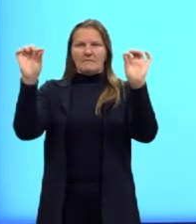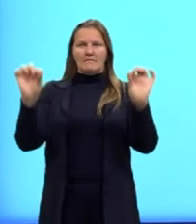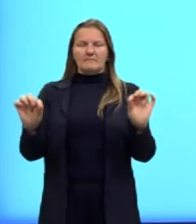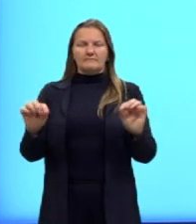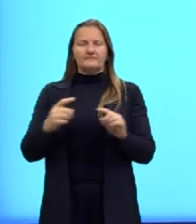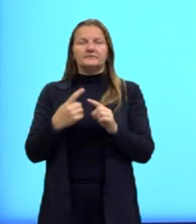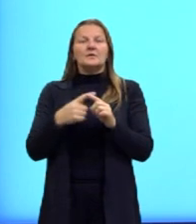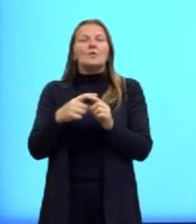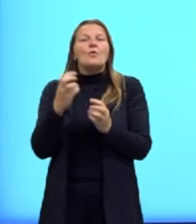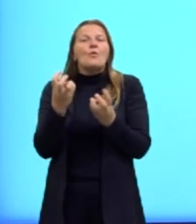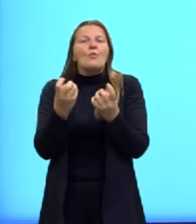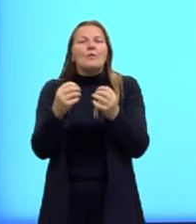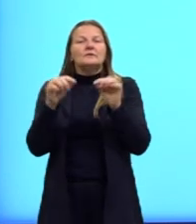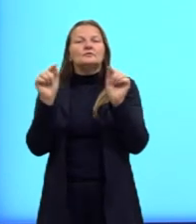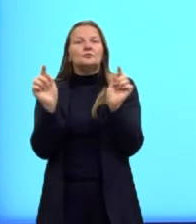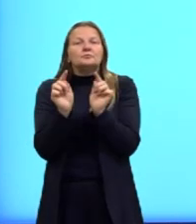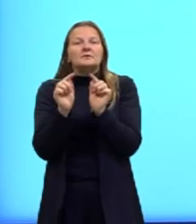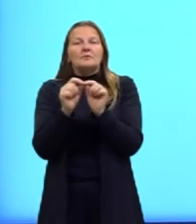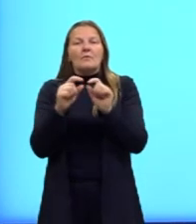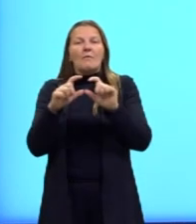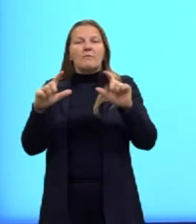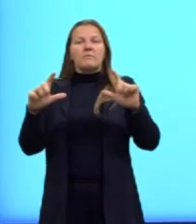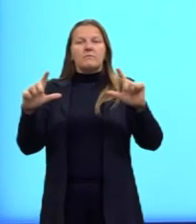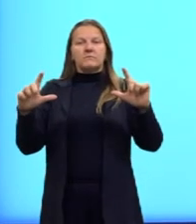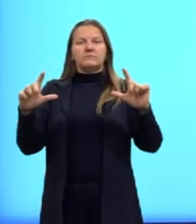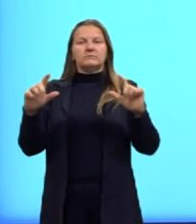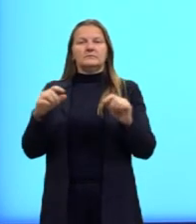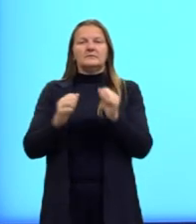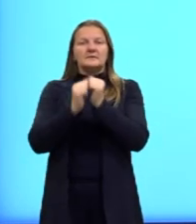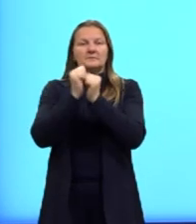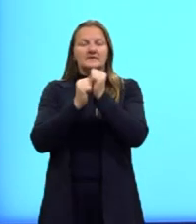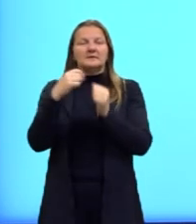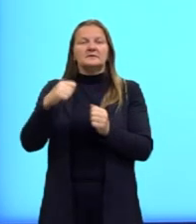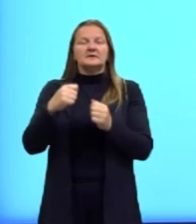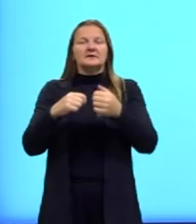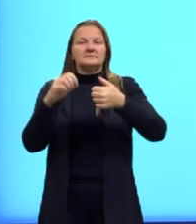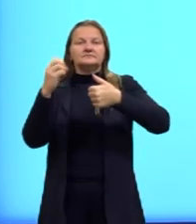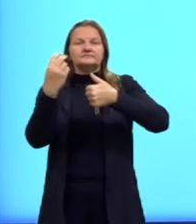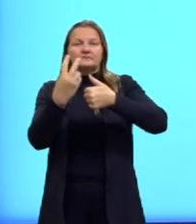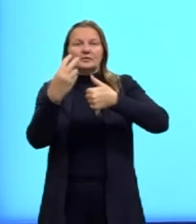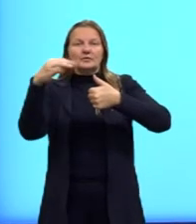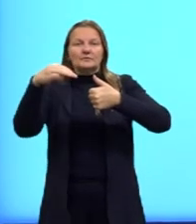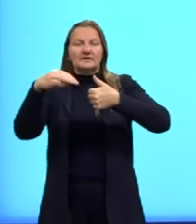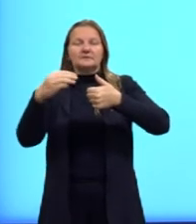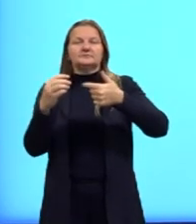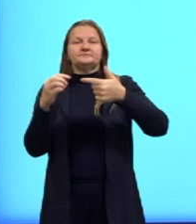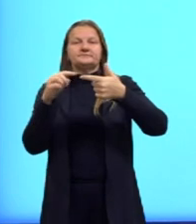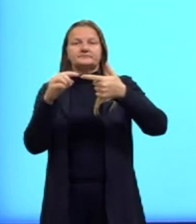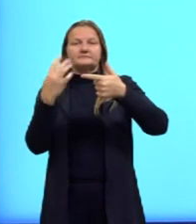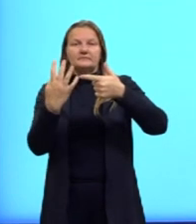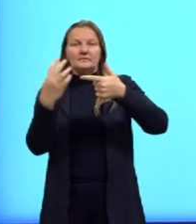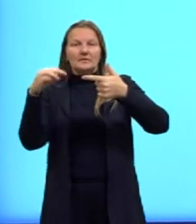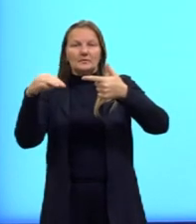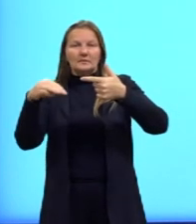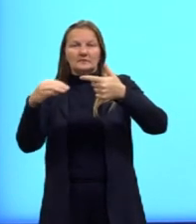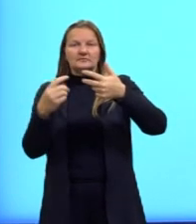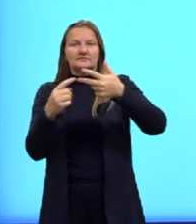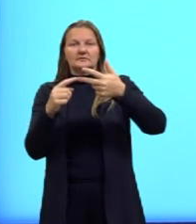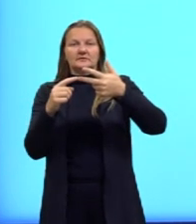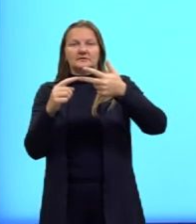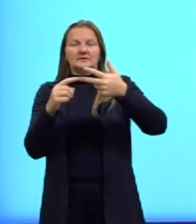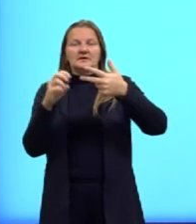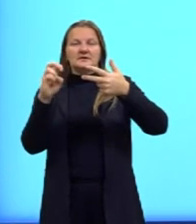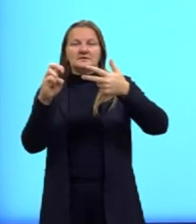aumentar na largura dos seus painéis é 2 metros na letra A, 4 metros na letra B,